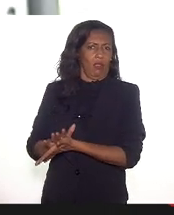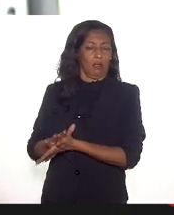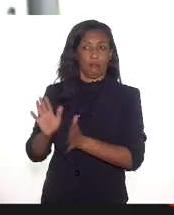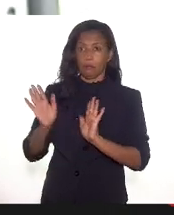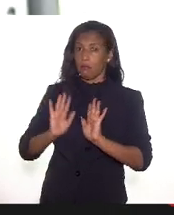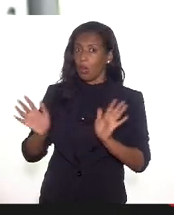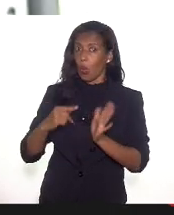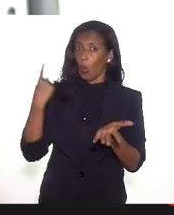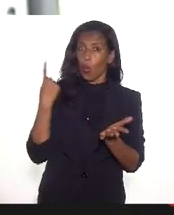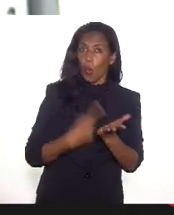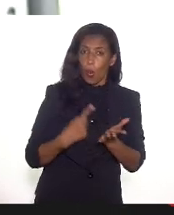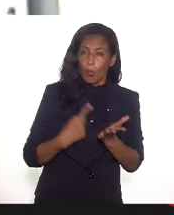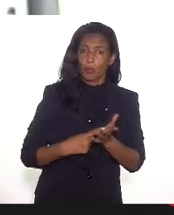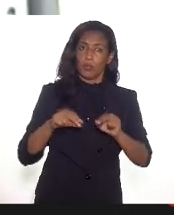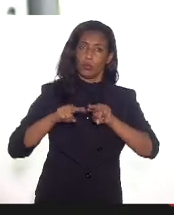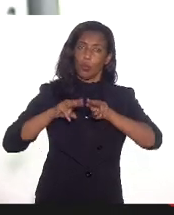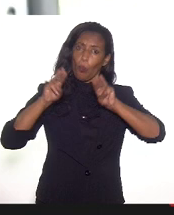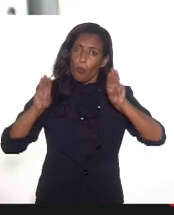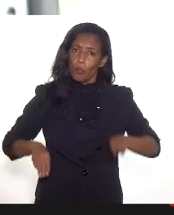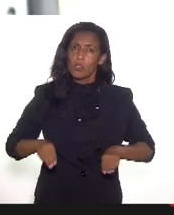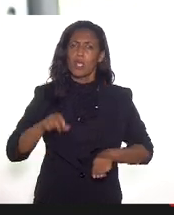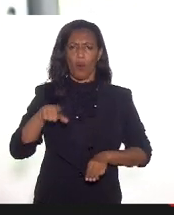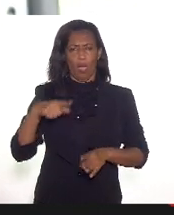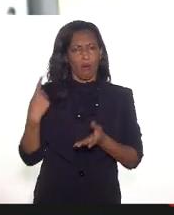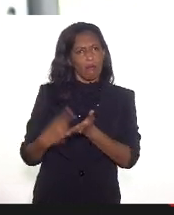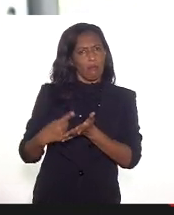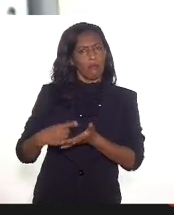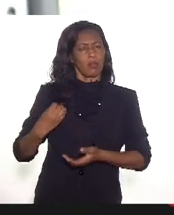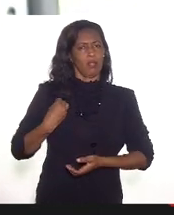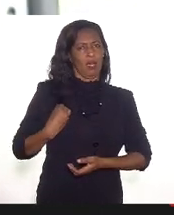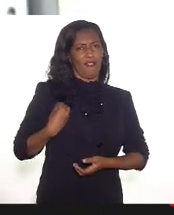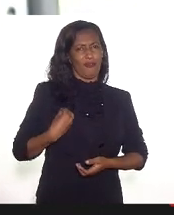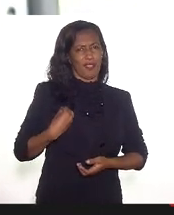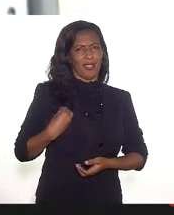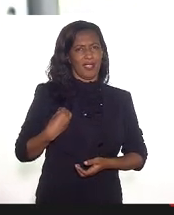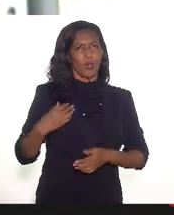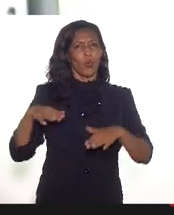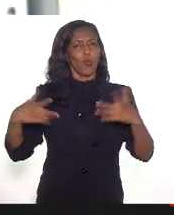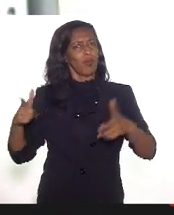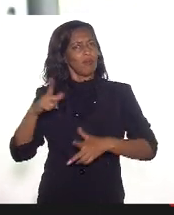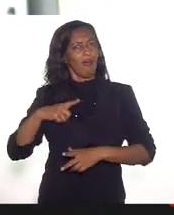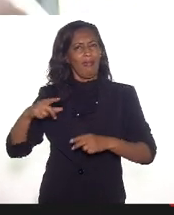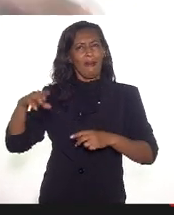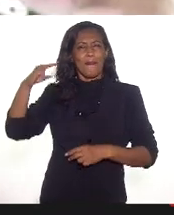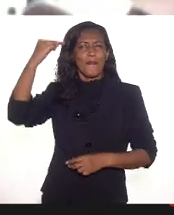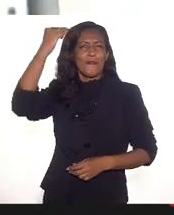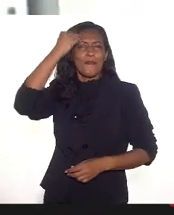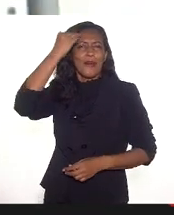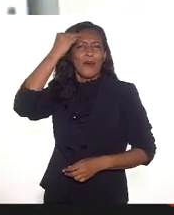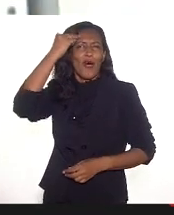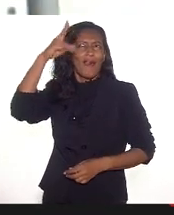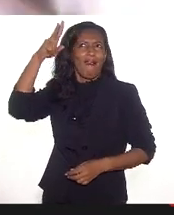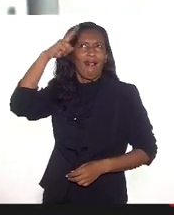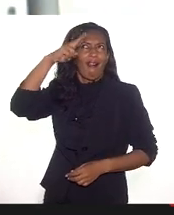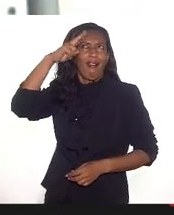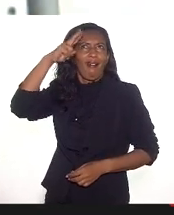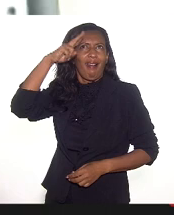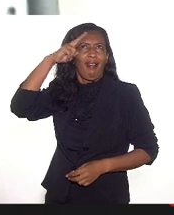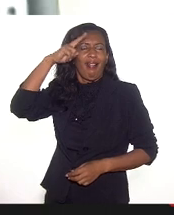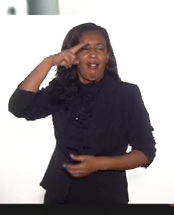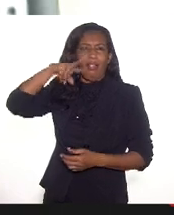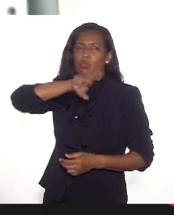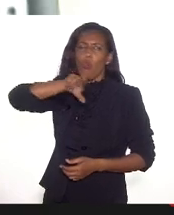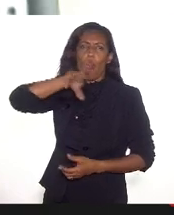compromisso do museu é um compromisso com a vida. Quando lida com a memória, não é também uma memória qualquer, não é uma memória